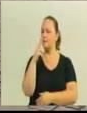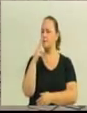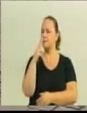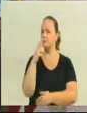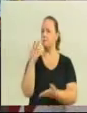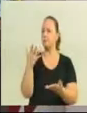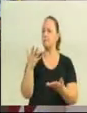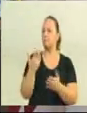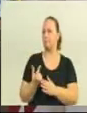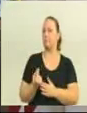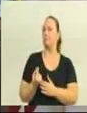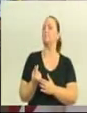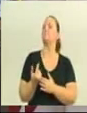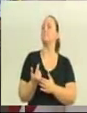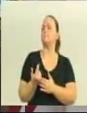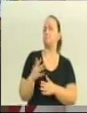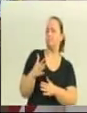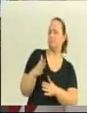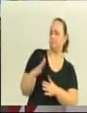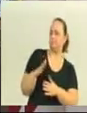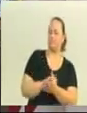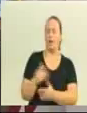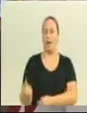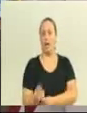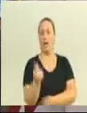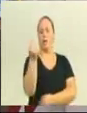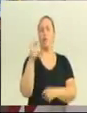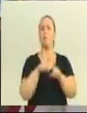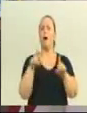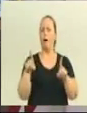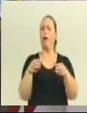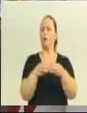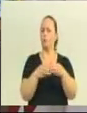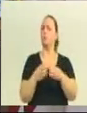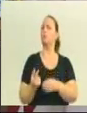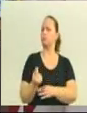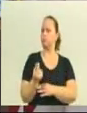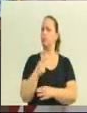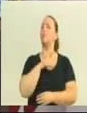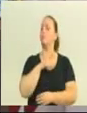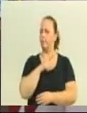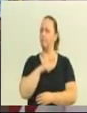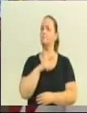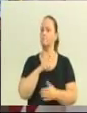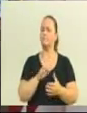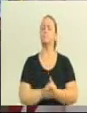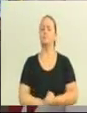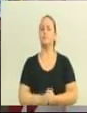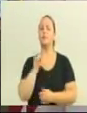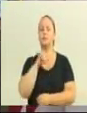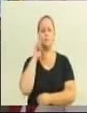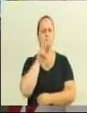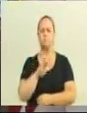de classe B, aqui na cidade de Blumenau, considerada a nossa geografia,